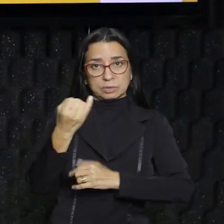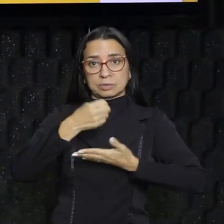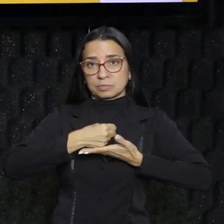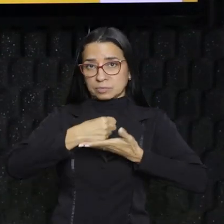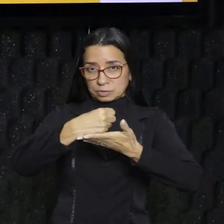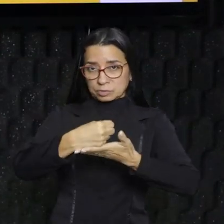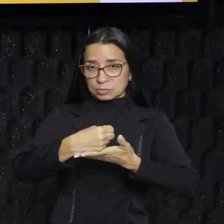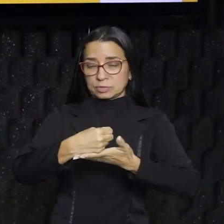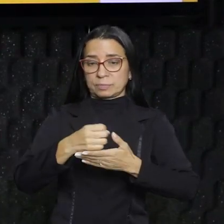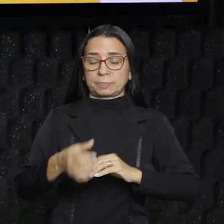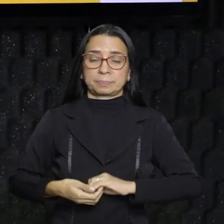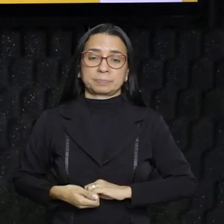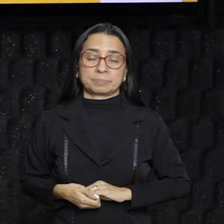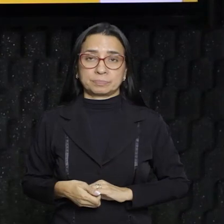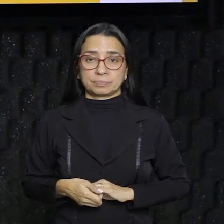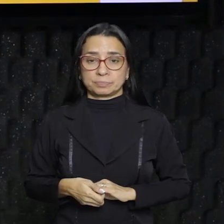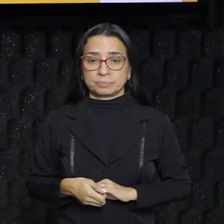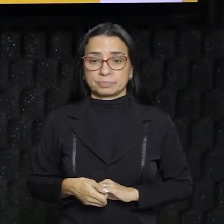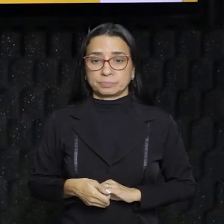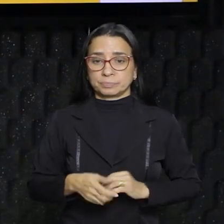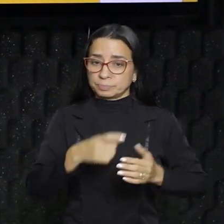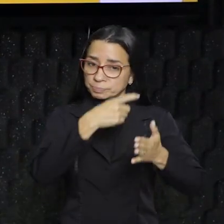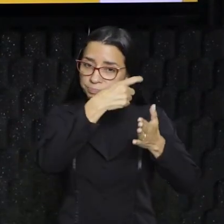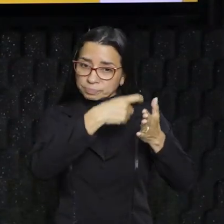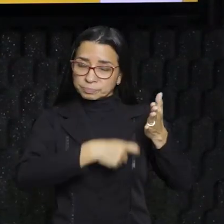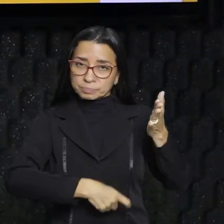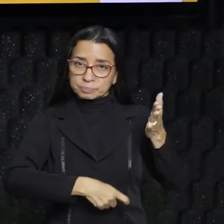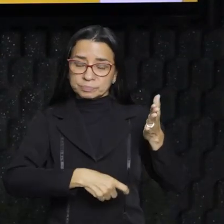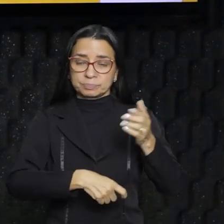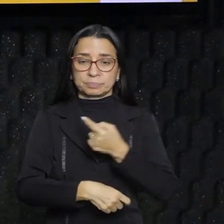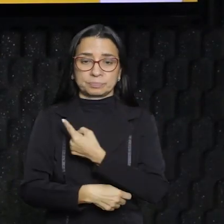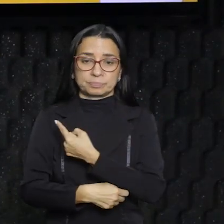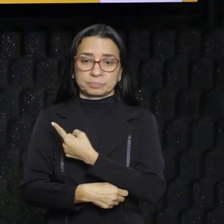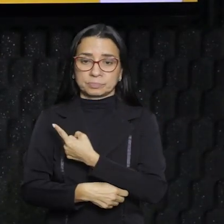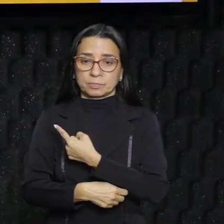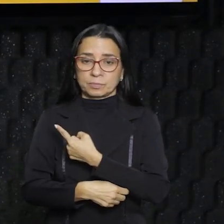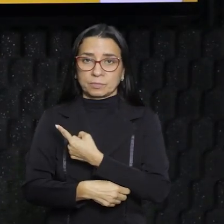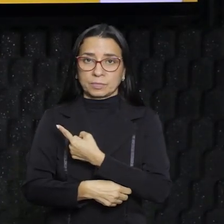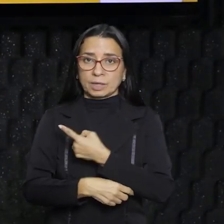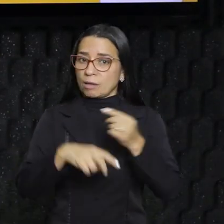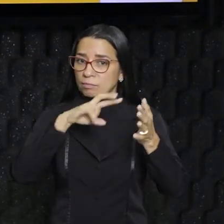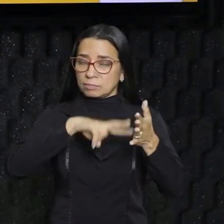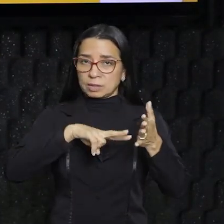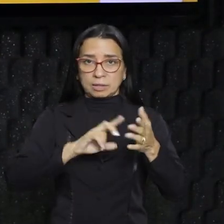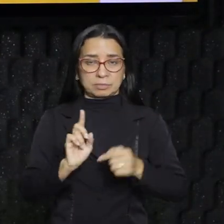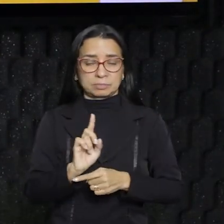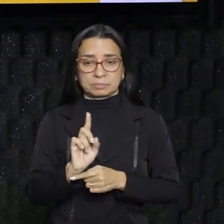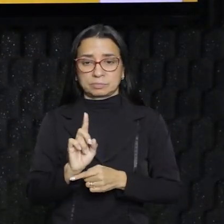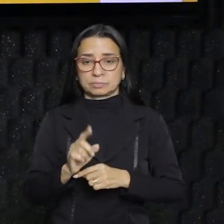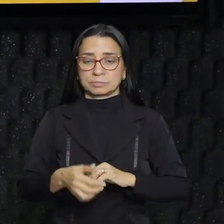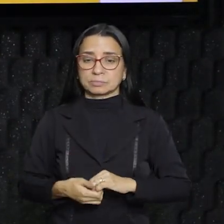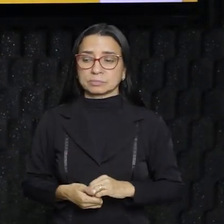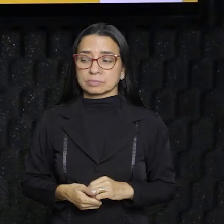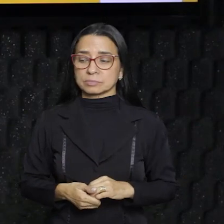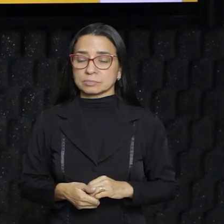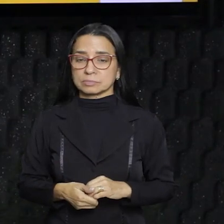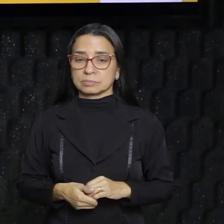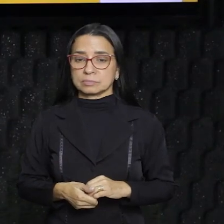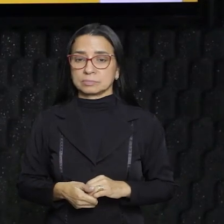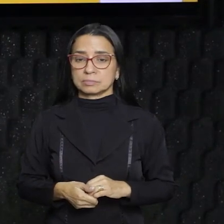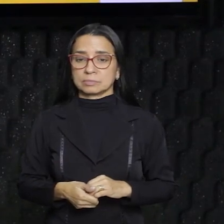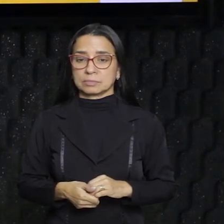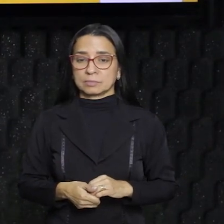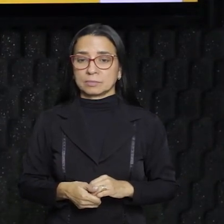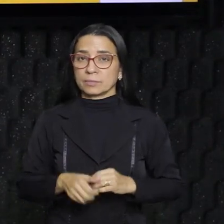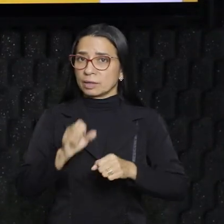motivador. Então vamos lá, texto motivador, questão do Enem 2022, não vou ler agora, tá? Pulo de